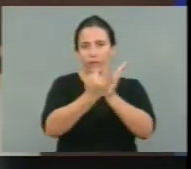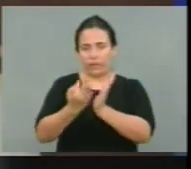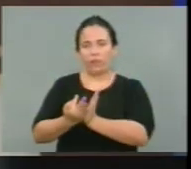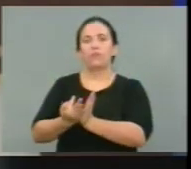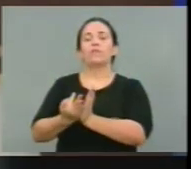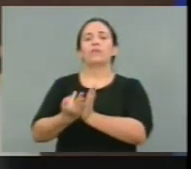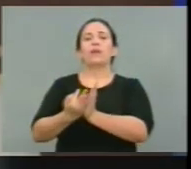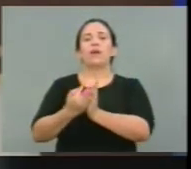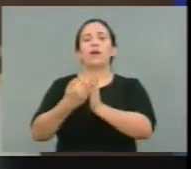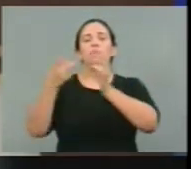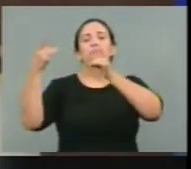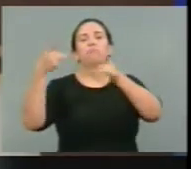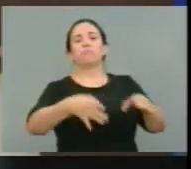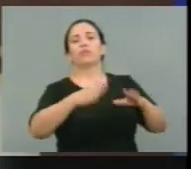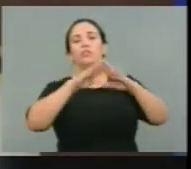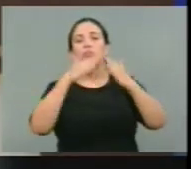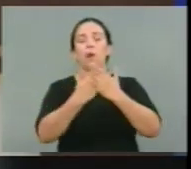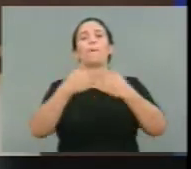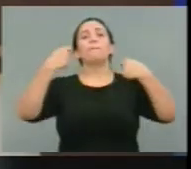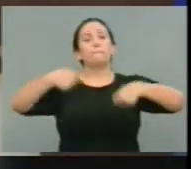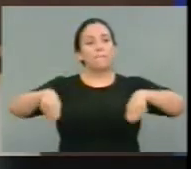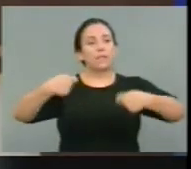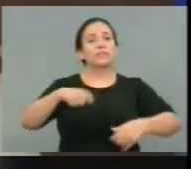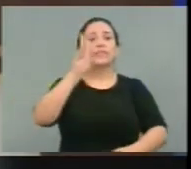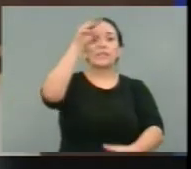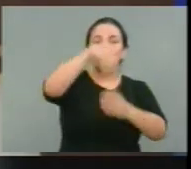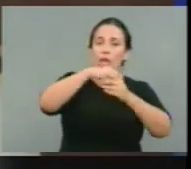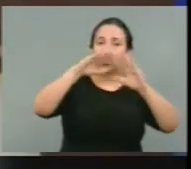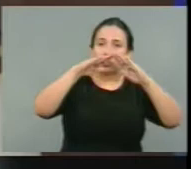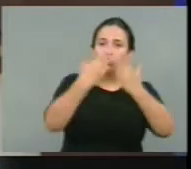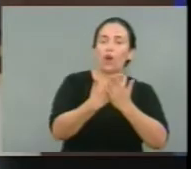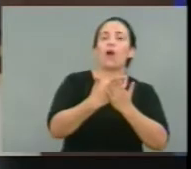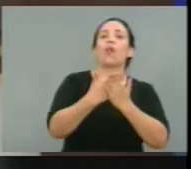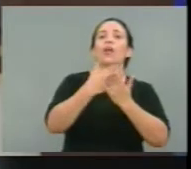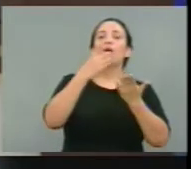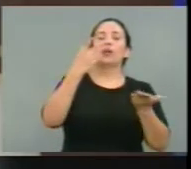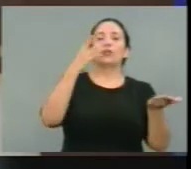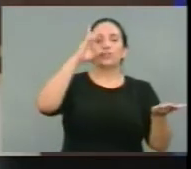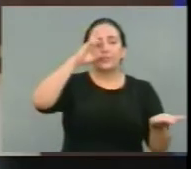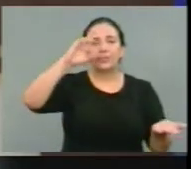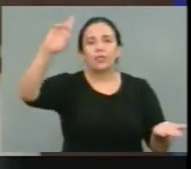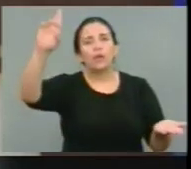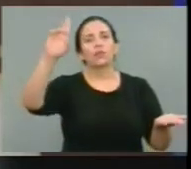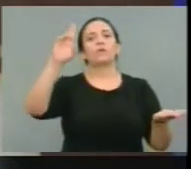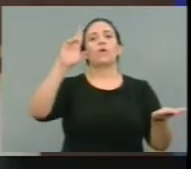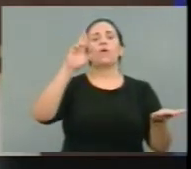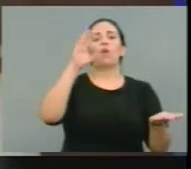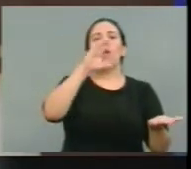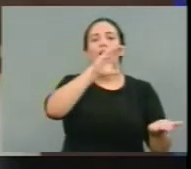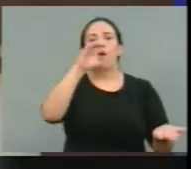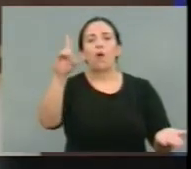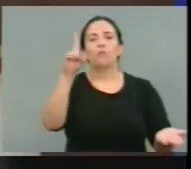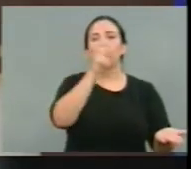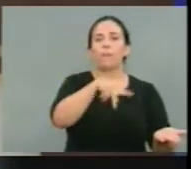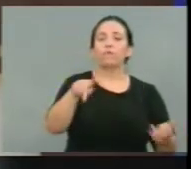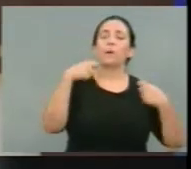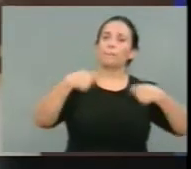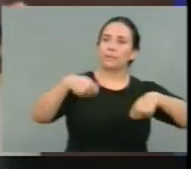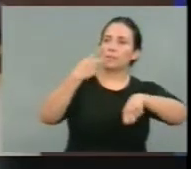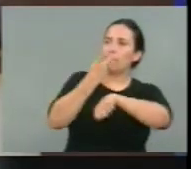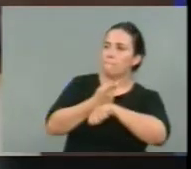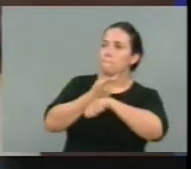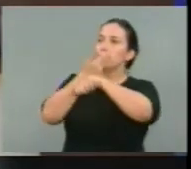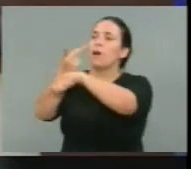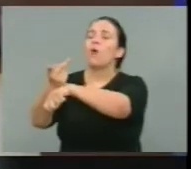ativa. aquilo que já existe em outras políticas, inclusive, na política de assistência. Deveria haver também na